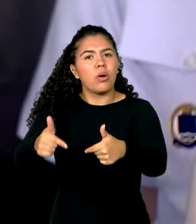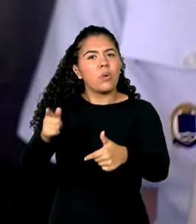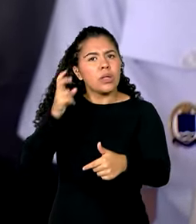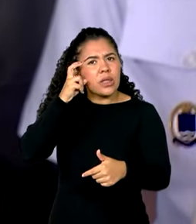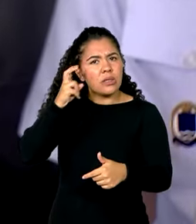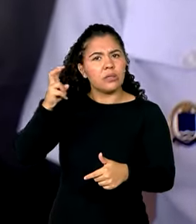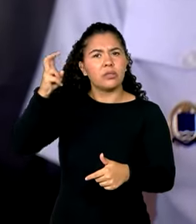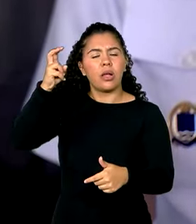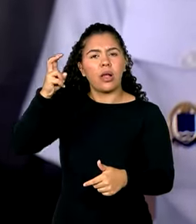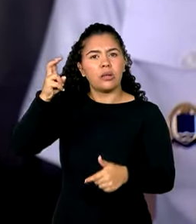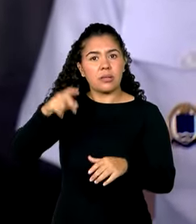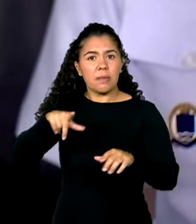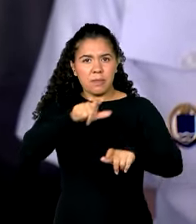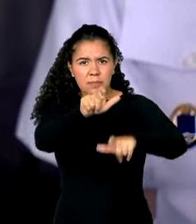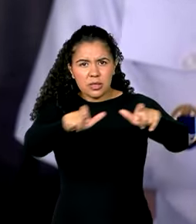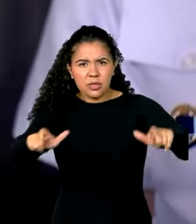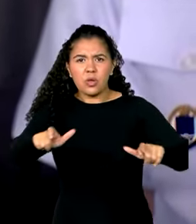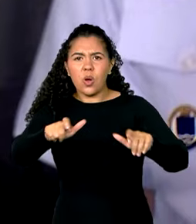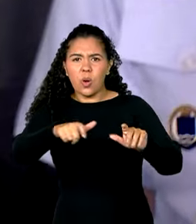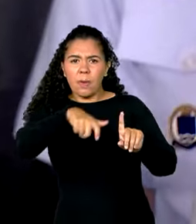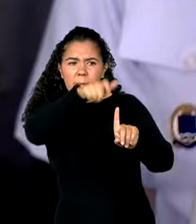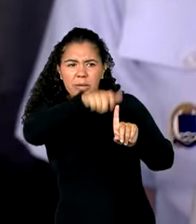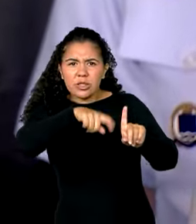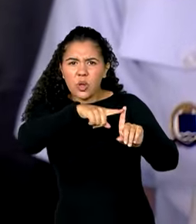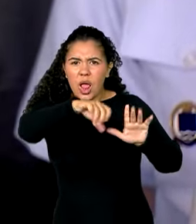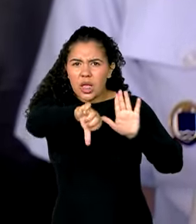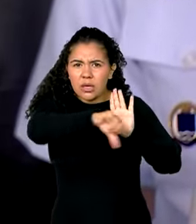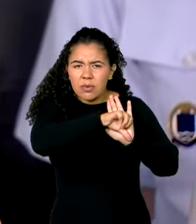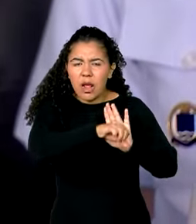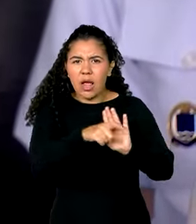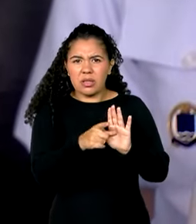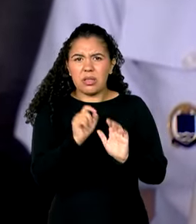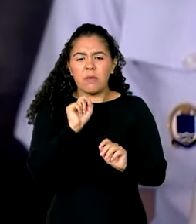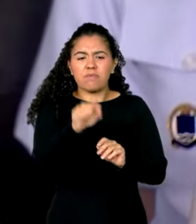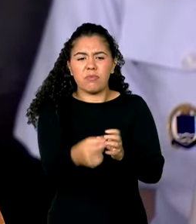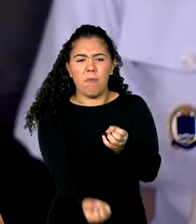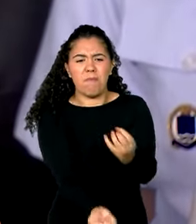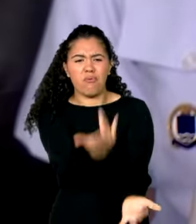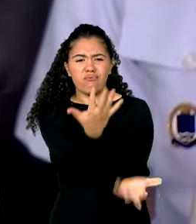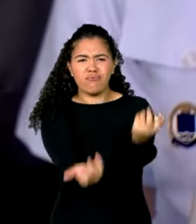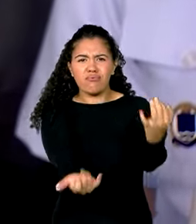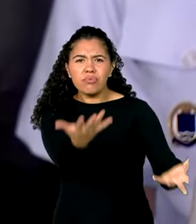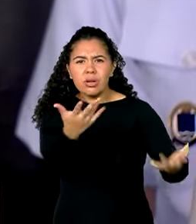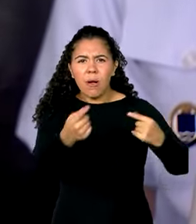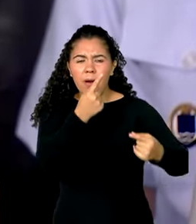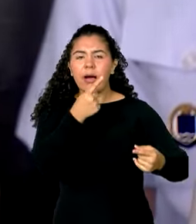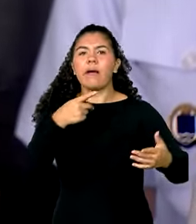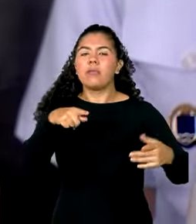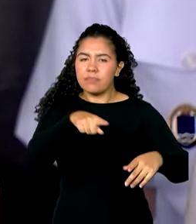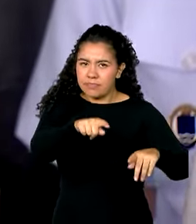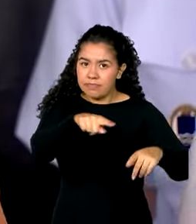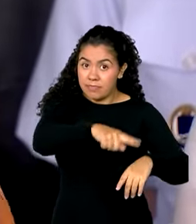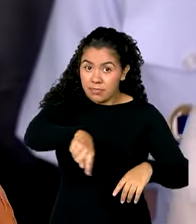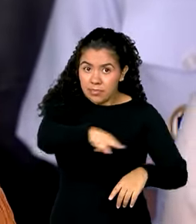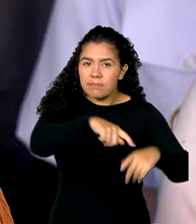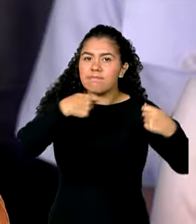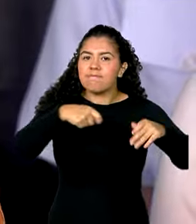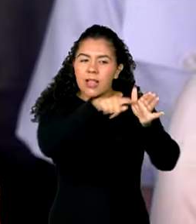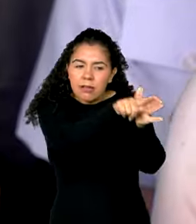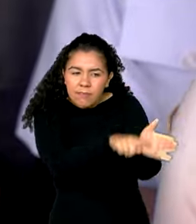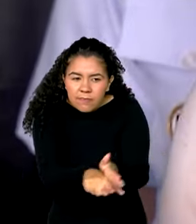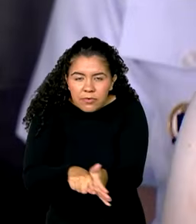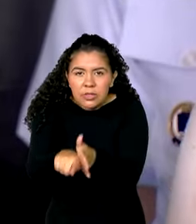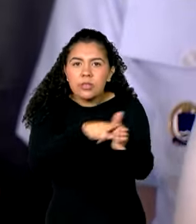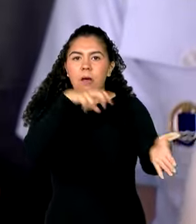todos aqueles criminosos que estão provocando incêndios criminosos possam ser devidamente investigados